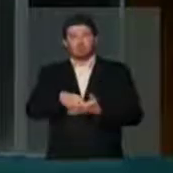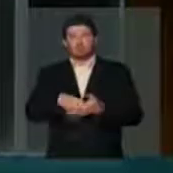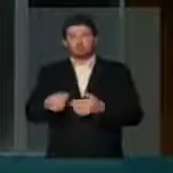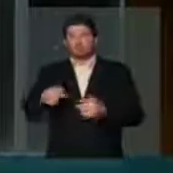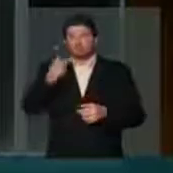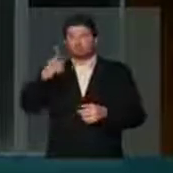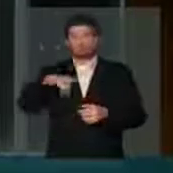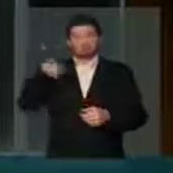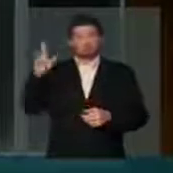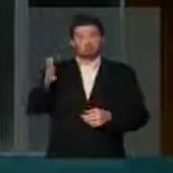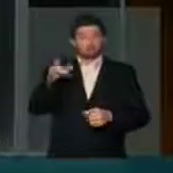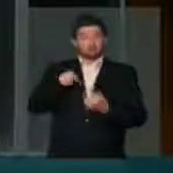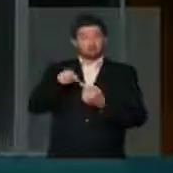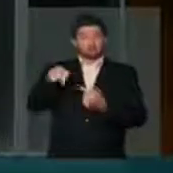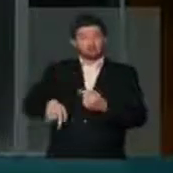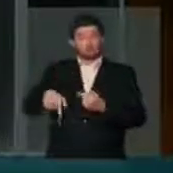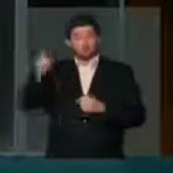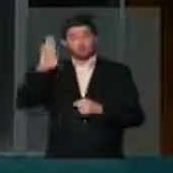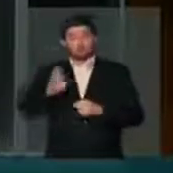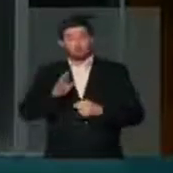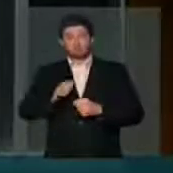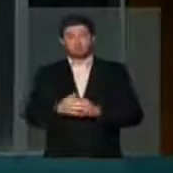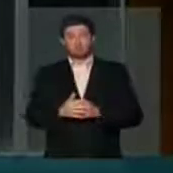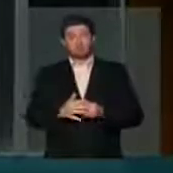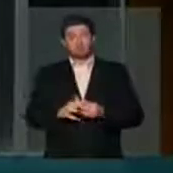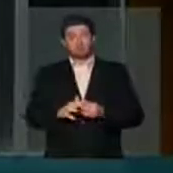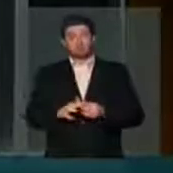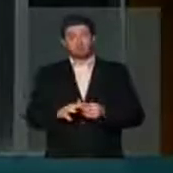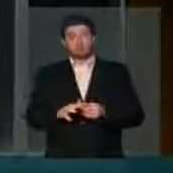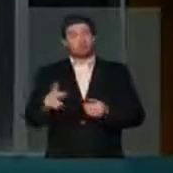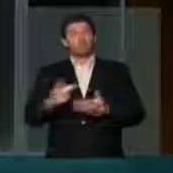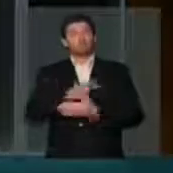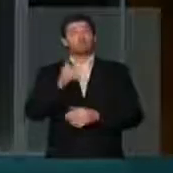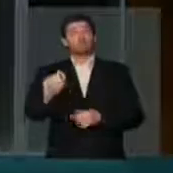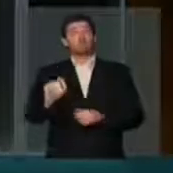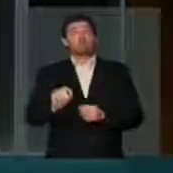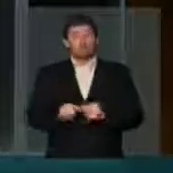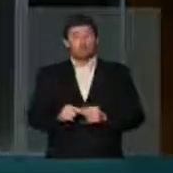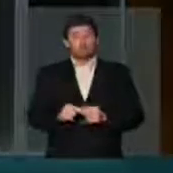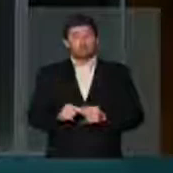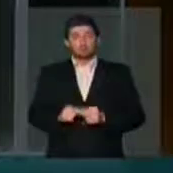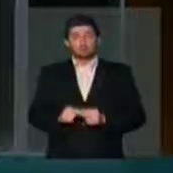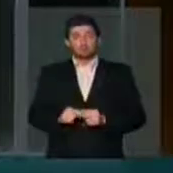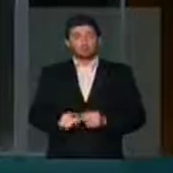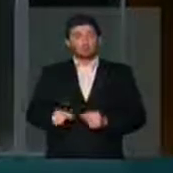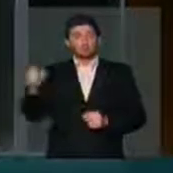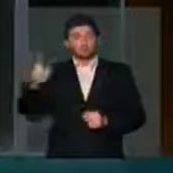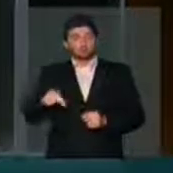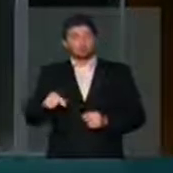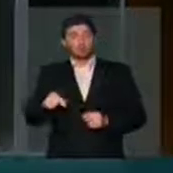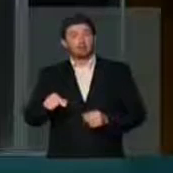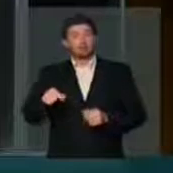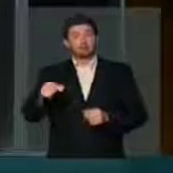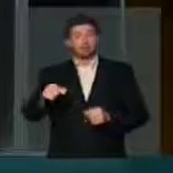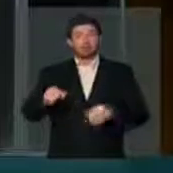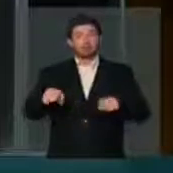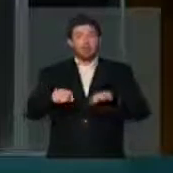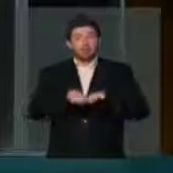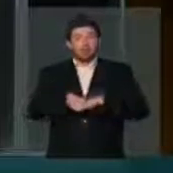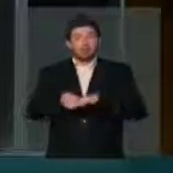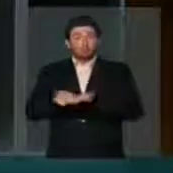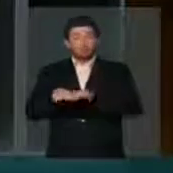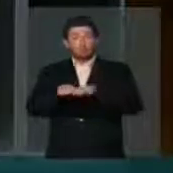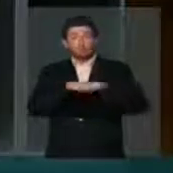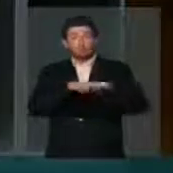cobre isso em vigor no nosso país. O que vai acontecer é que eles vão uniformizar